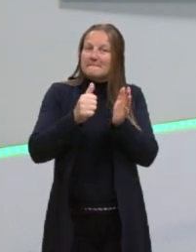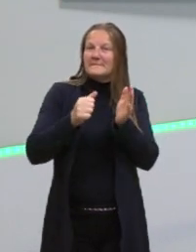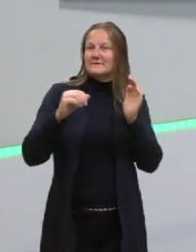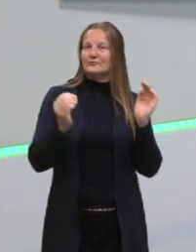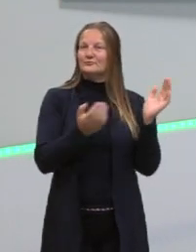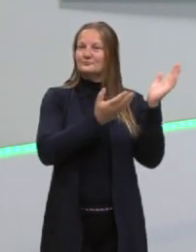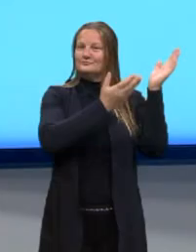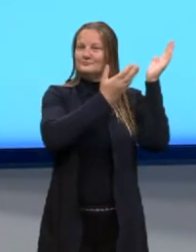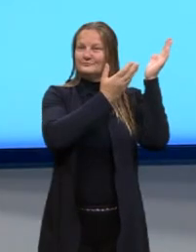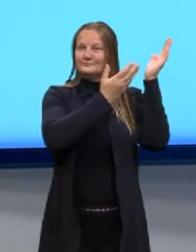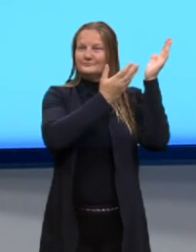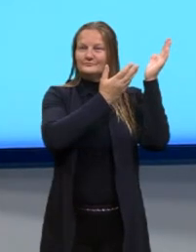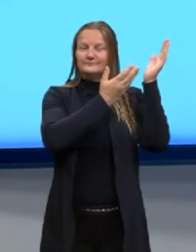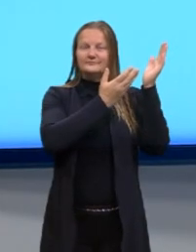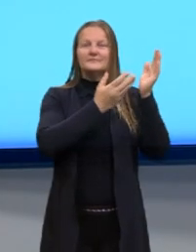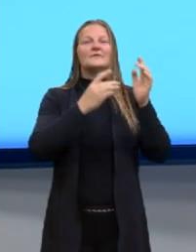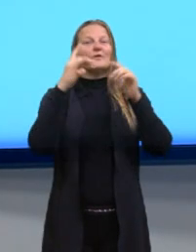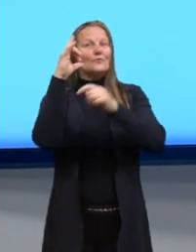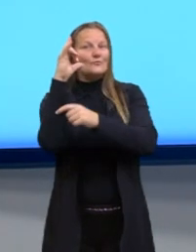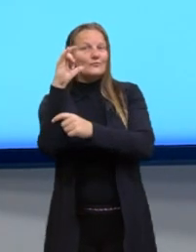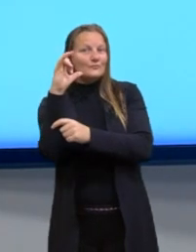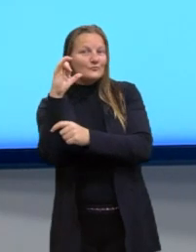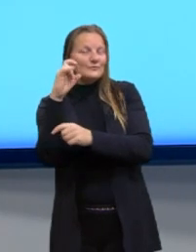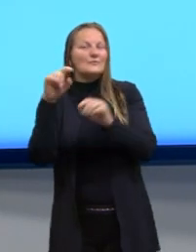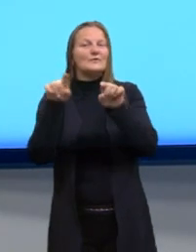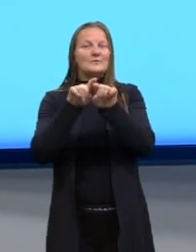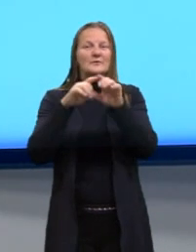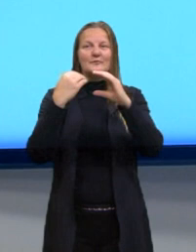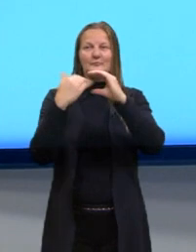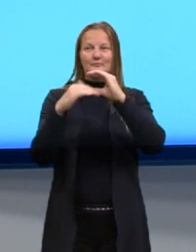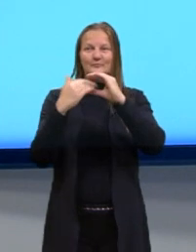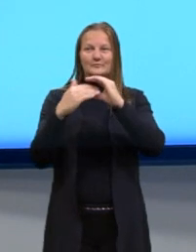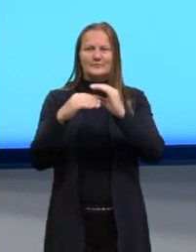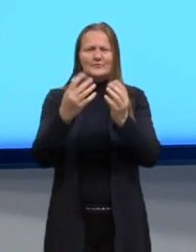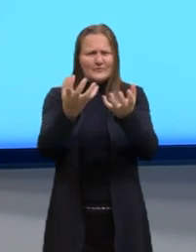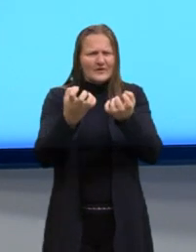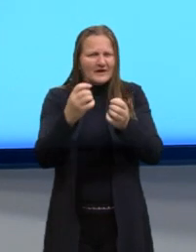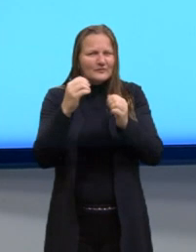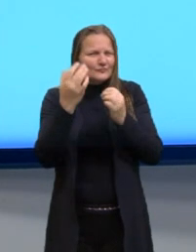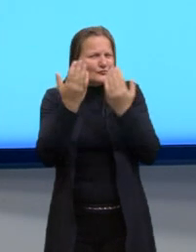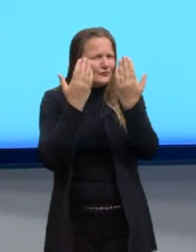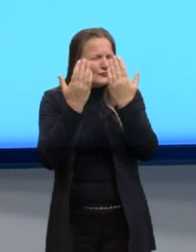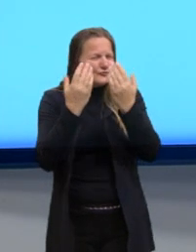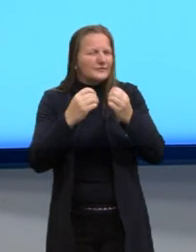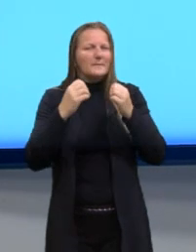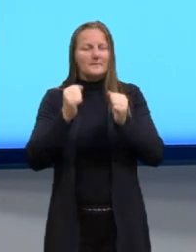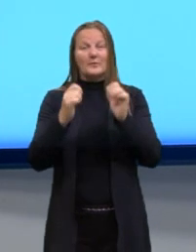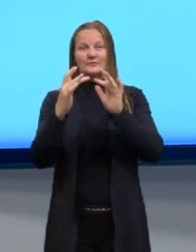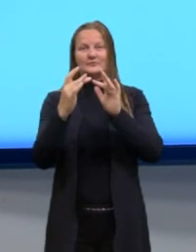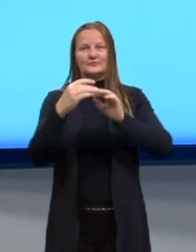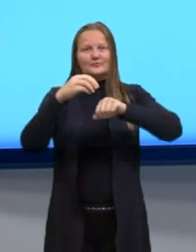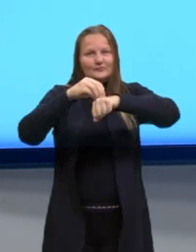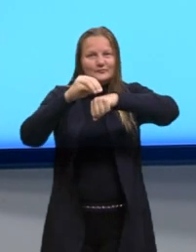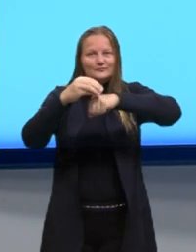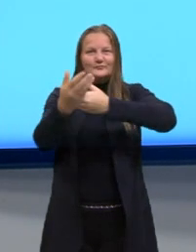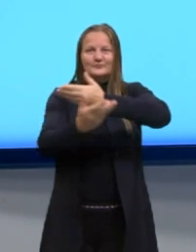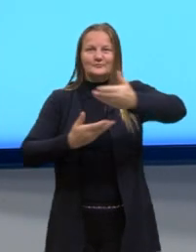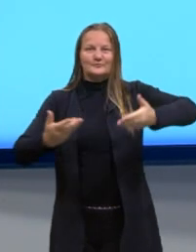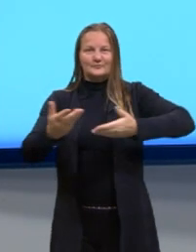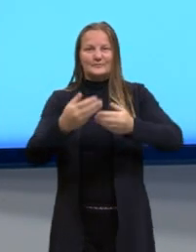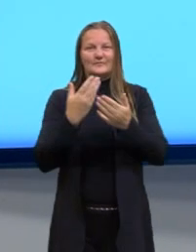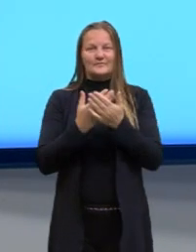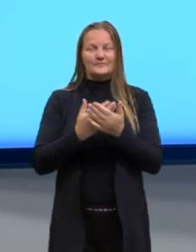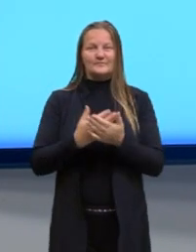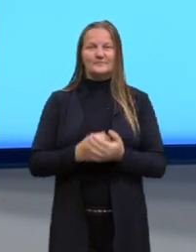sempre deixo para vocês o Instagram e o e-mail, caso vocês queiram tirar dúvidas, deixar alguma sugestão aí para as nossas